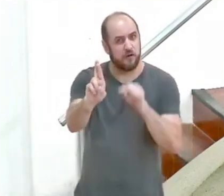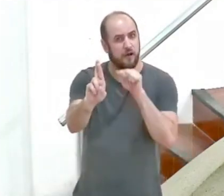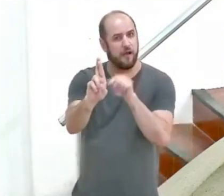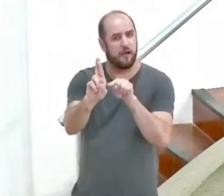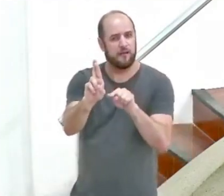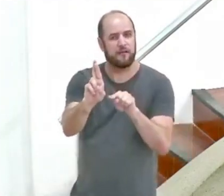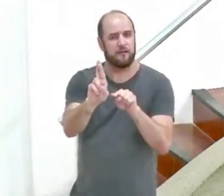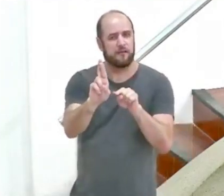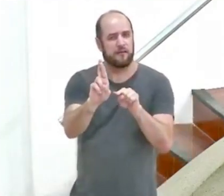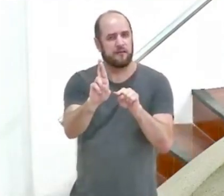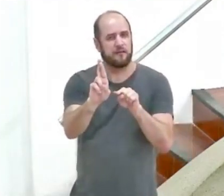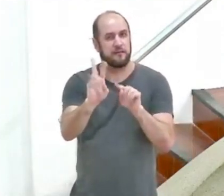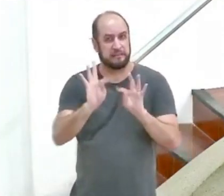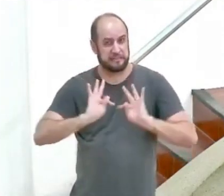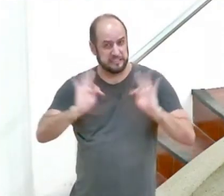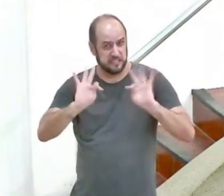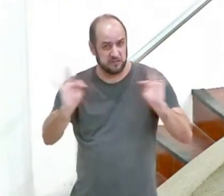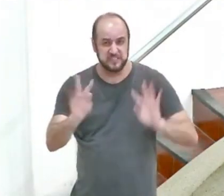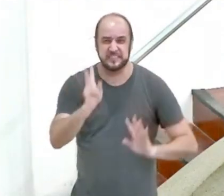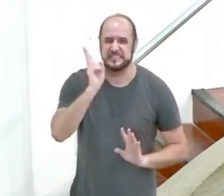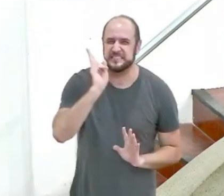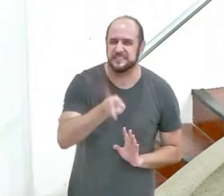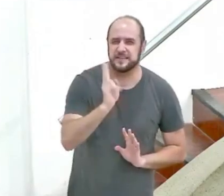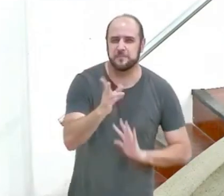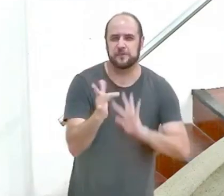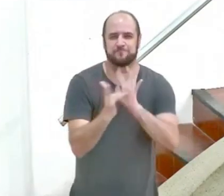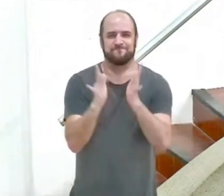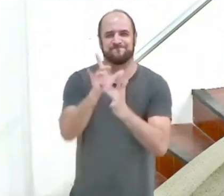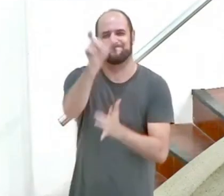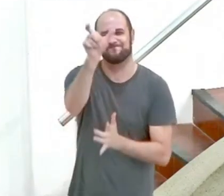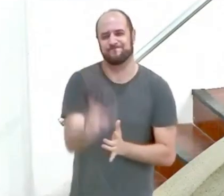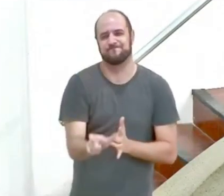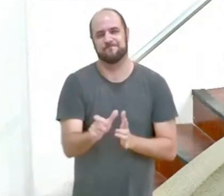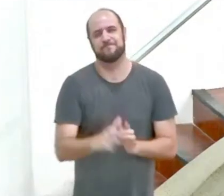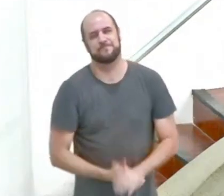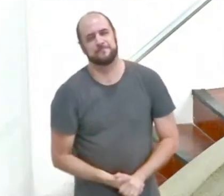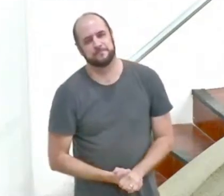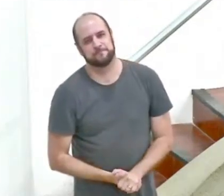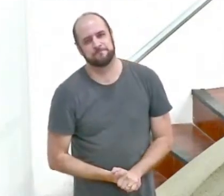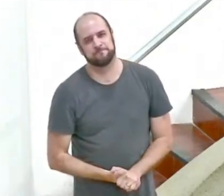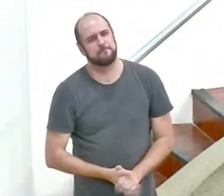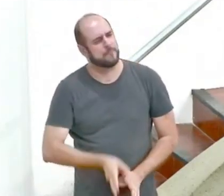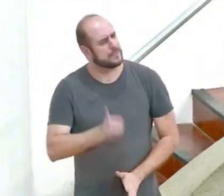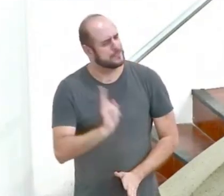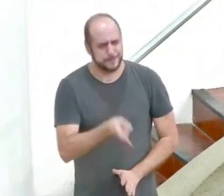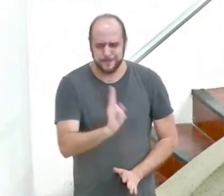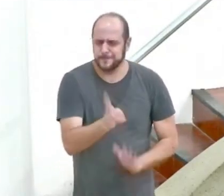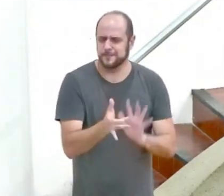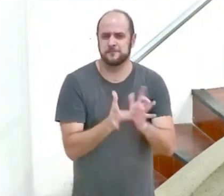sempre se refere a Jesus Cristo sempre